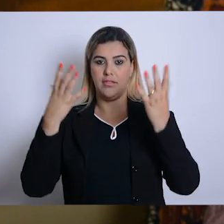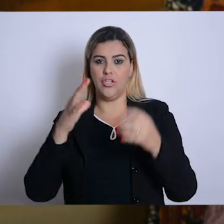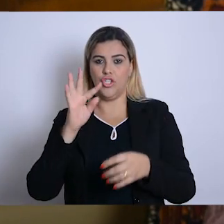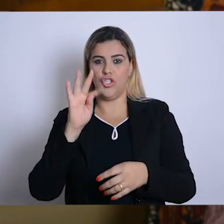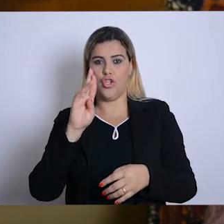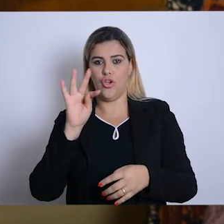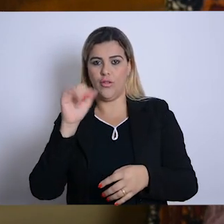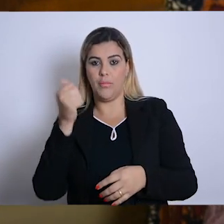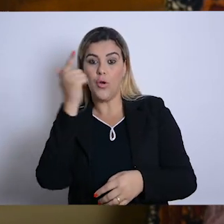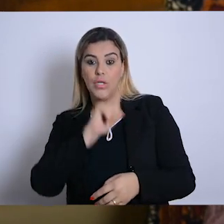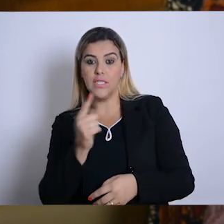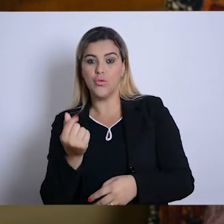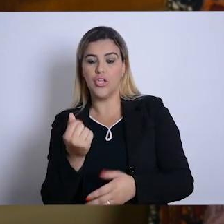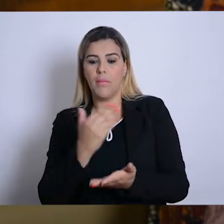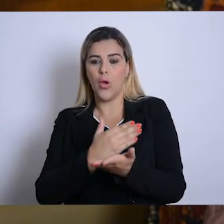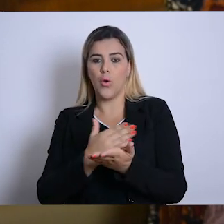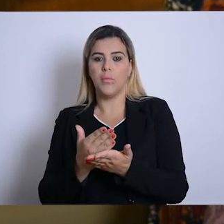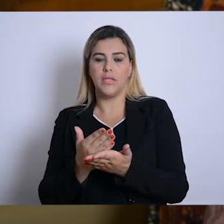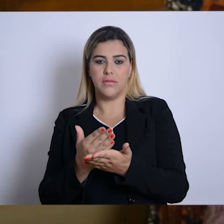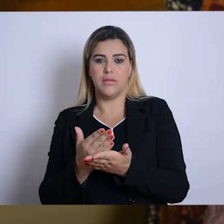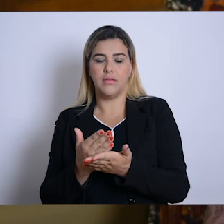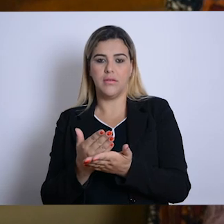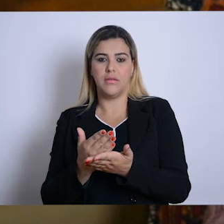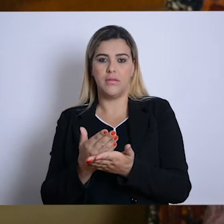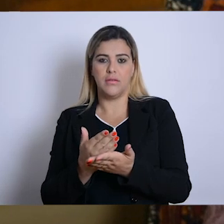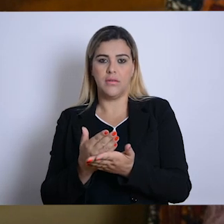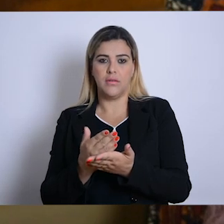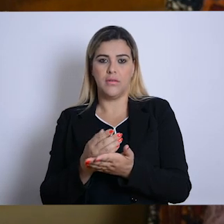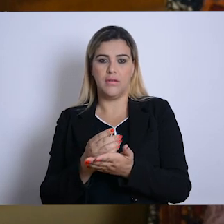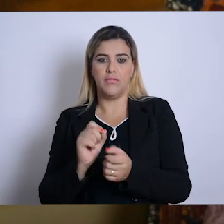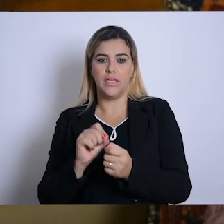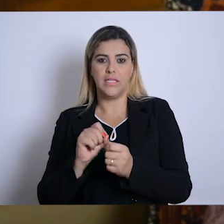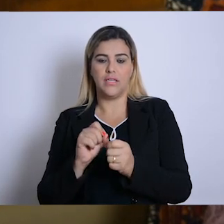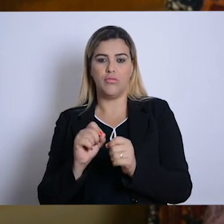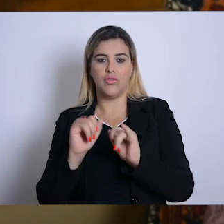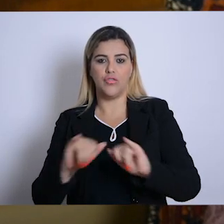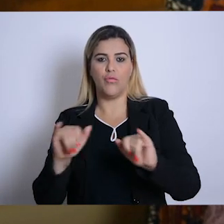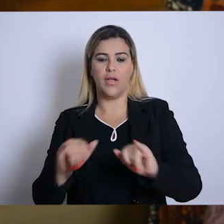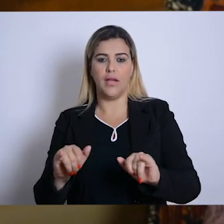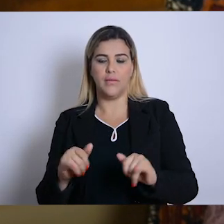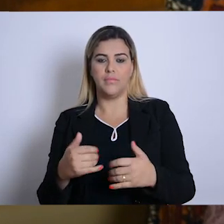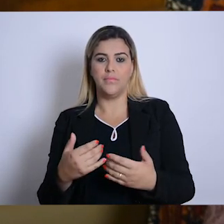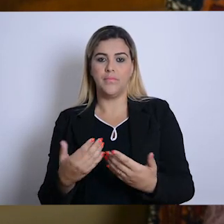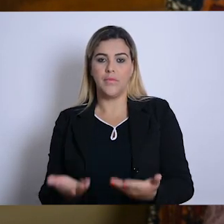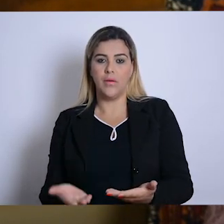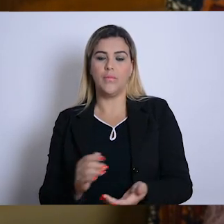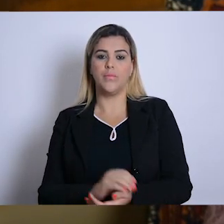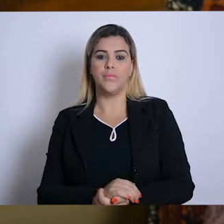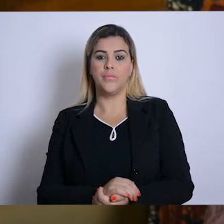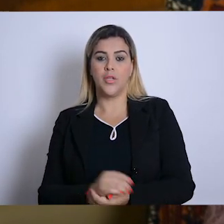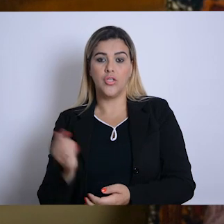um dinheirinho para começar a postar, começar a postar coisas nesse sentido. E nós conseguimos